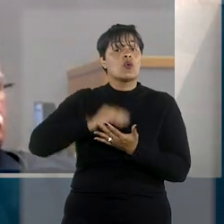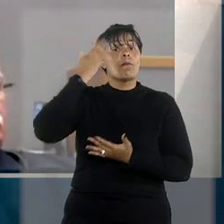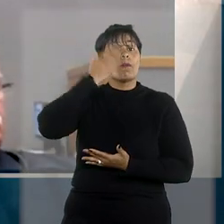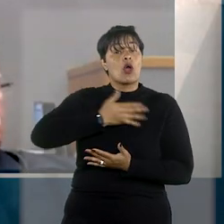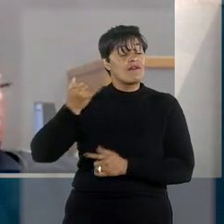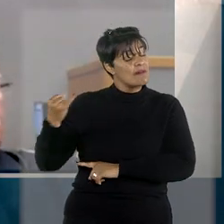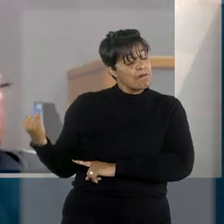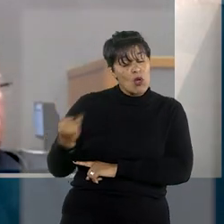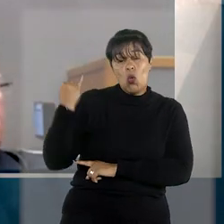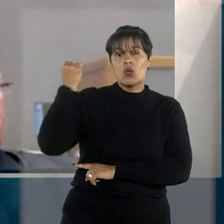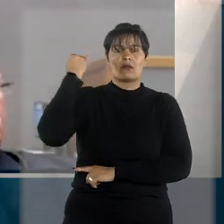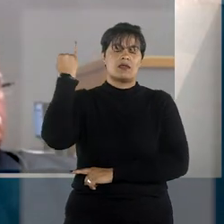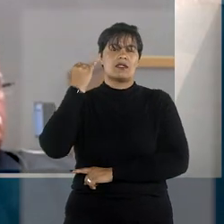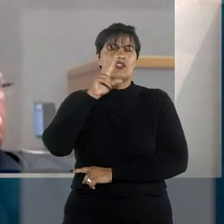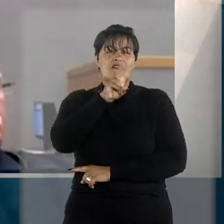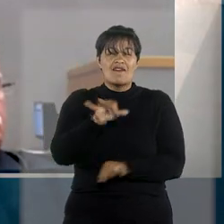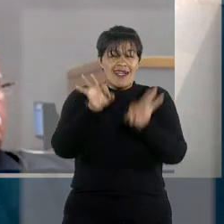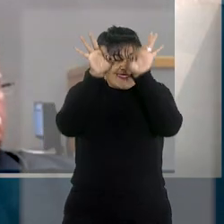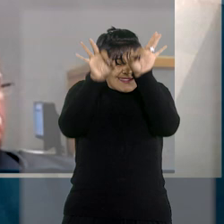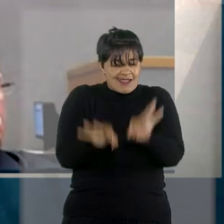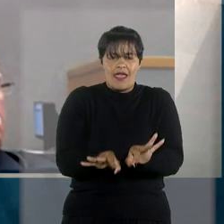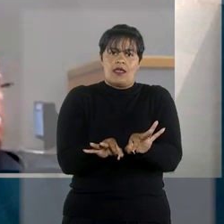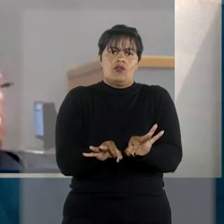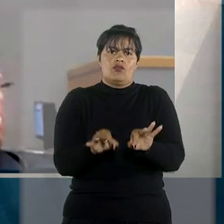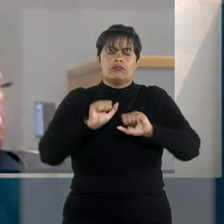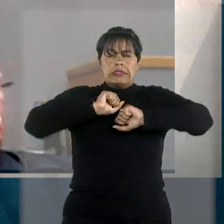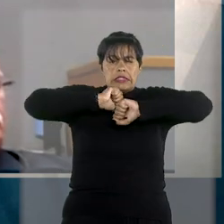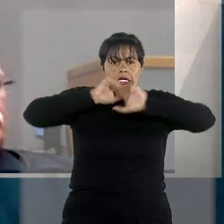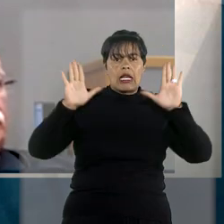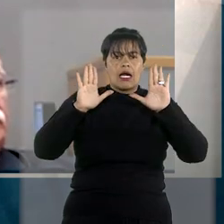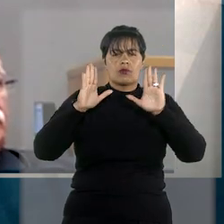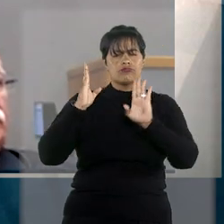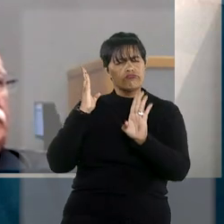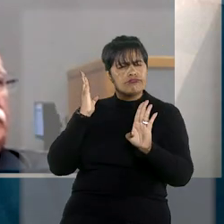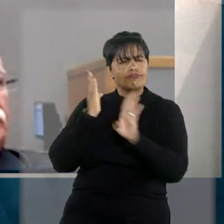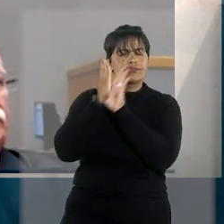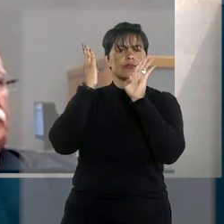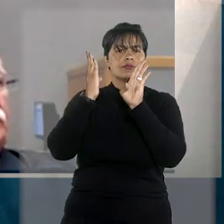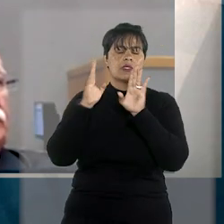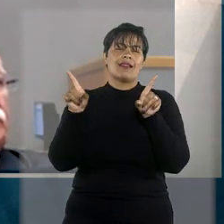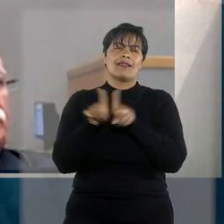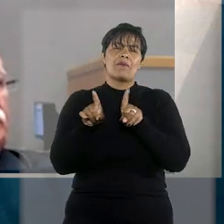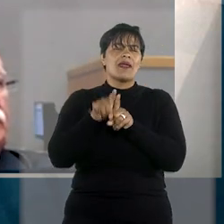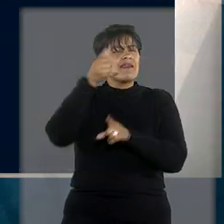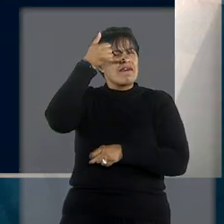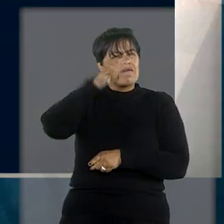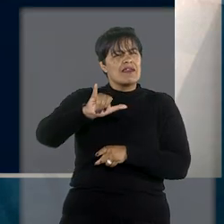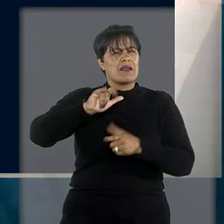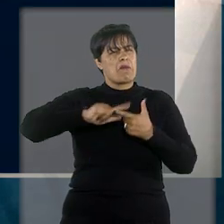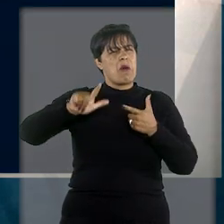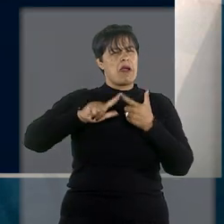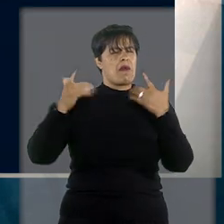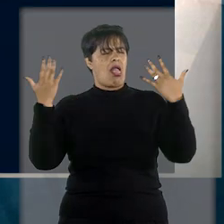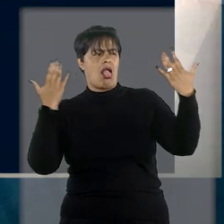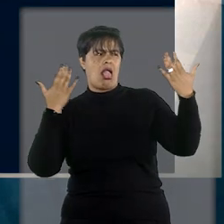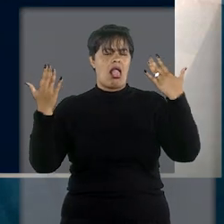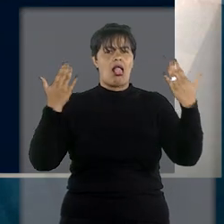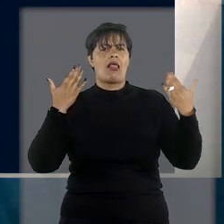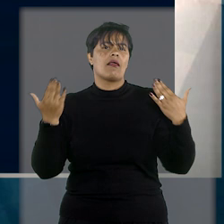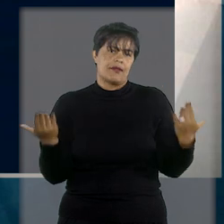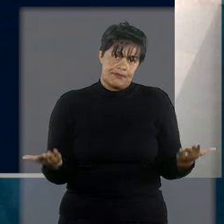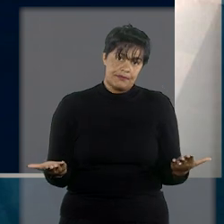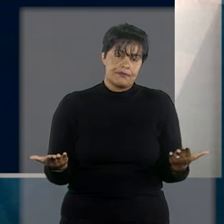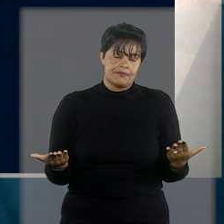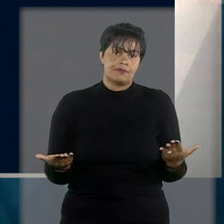importância que poderiam reduzir o cenário de incerteza quanto à autoria dos crimes, comprovando-se a